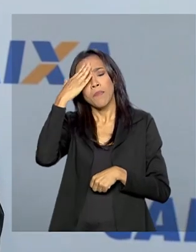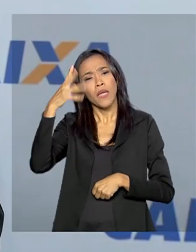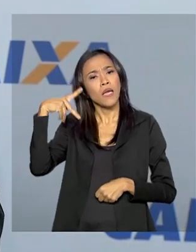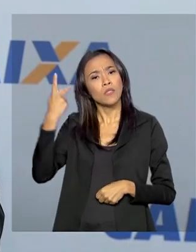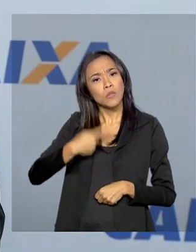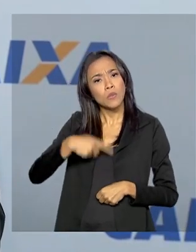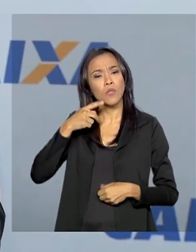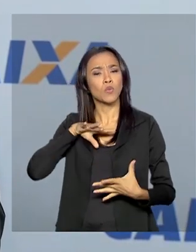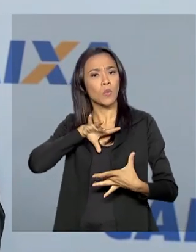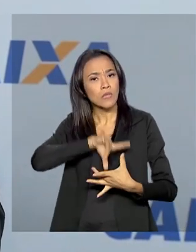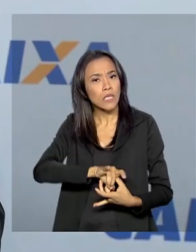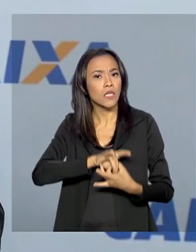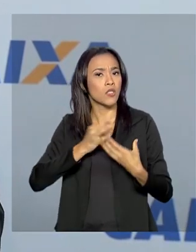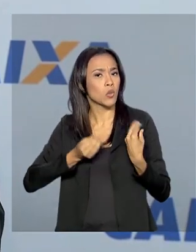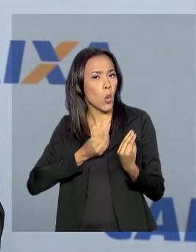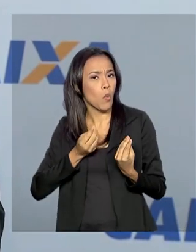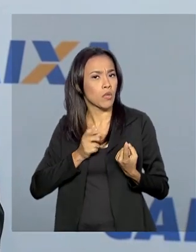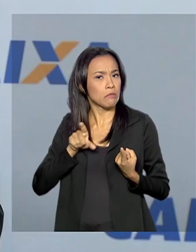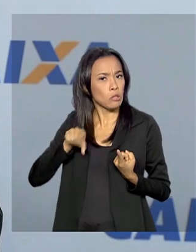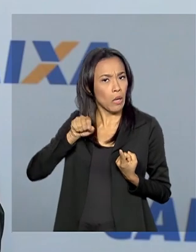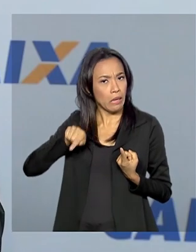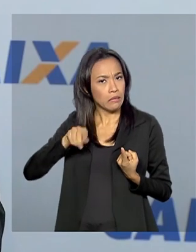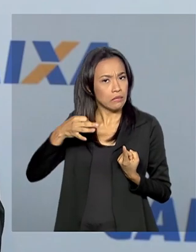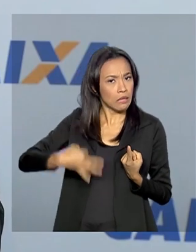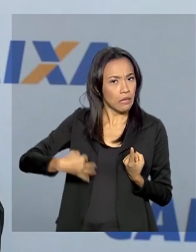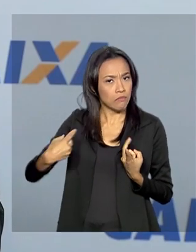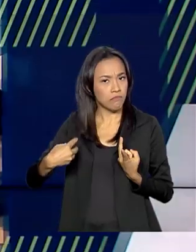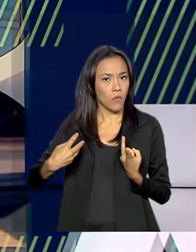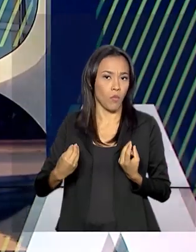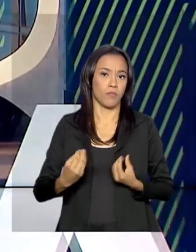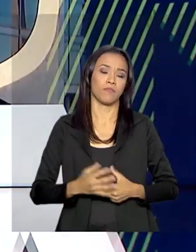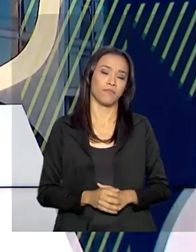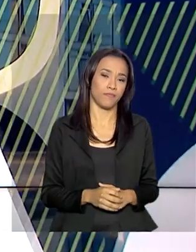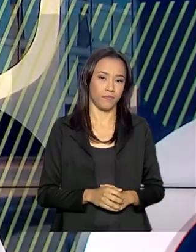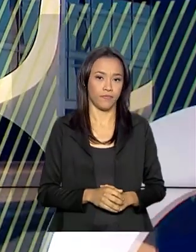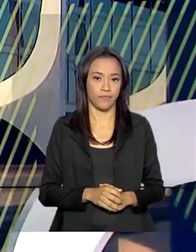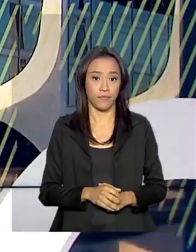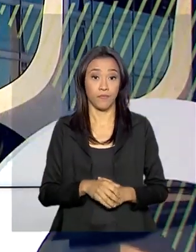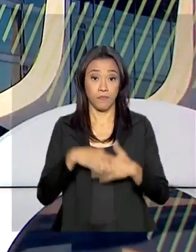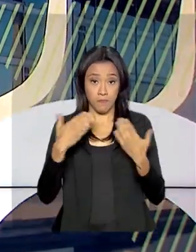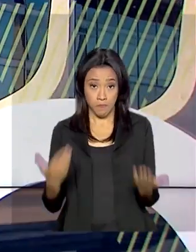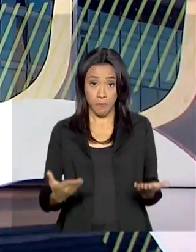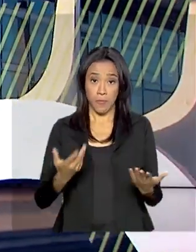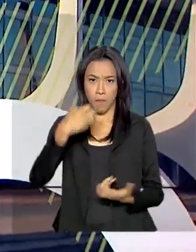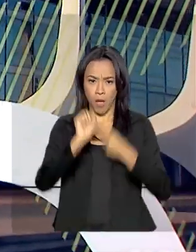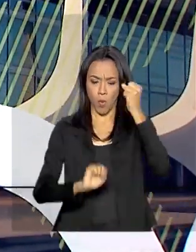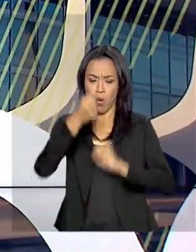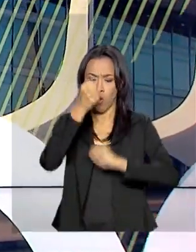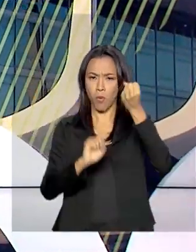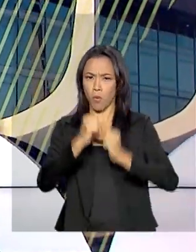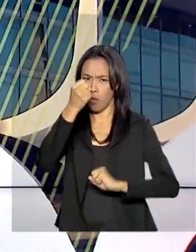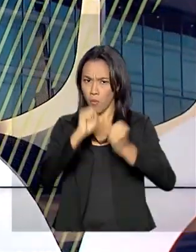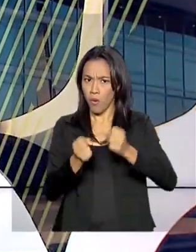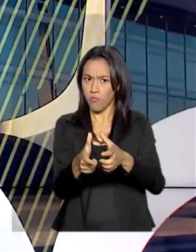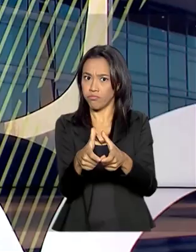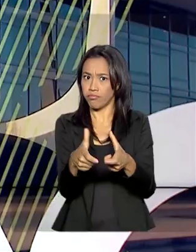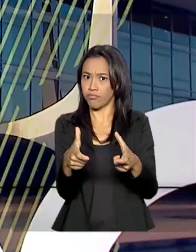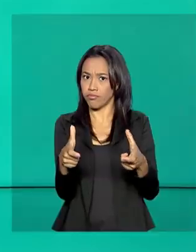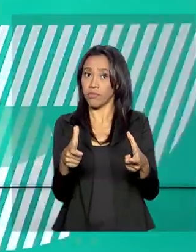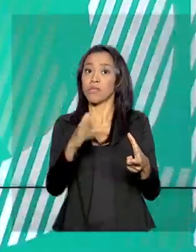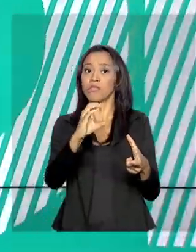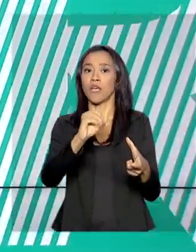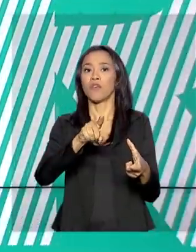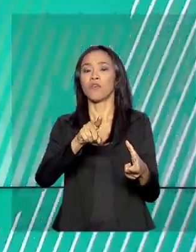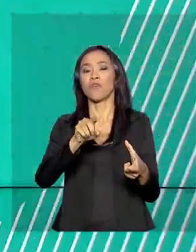sistemática que é mais conveniente e fazer a sua opção. A produção industrial cresceu 0,8